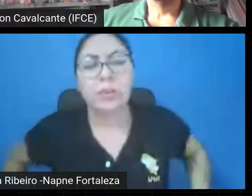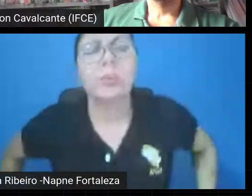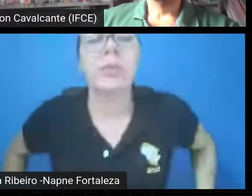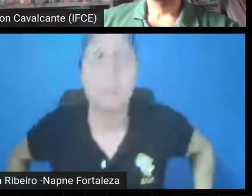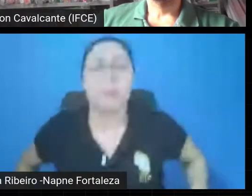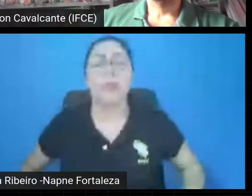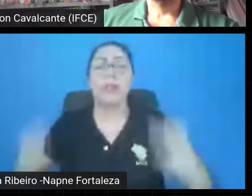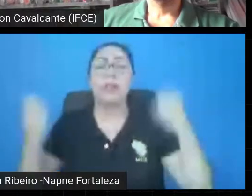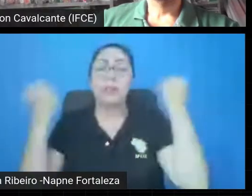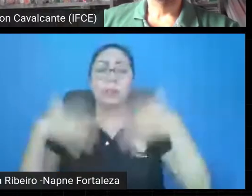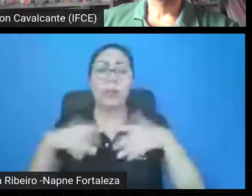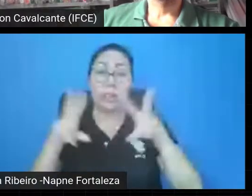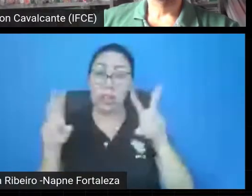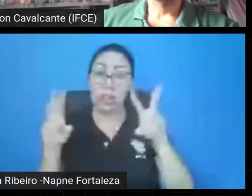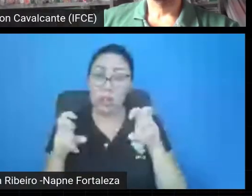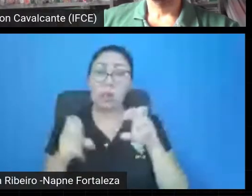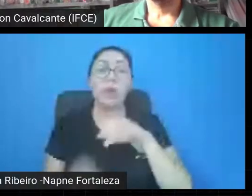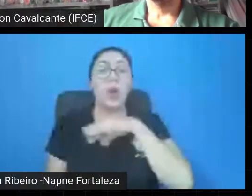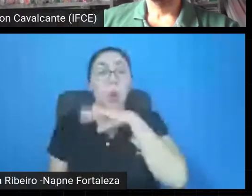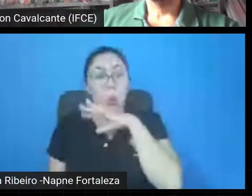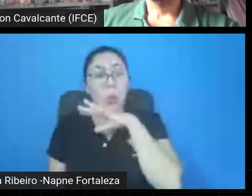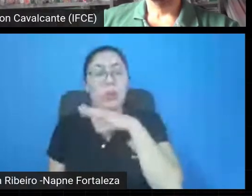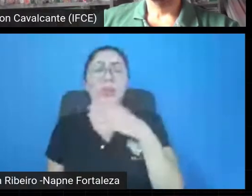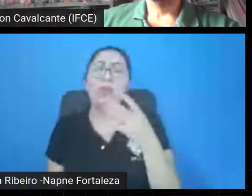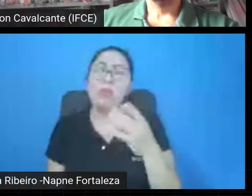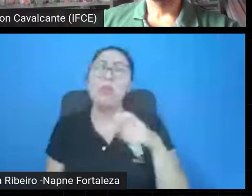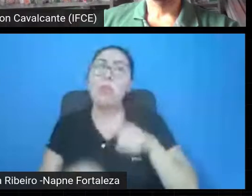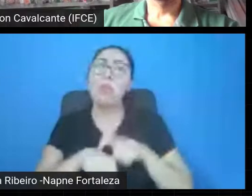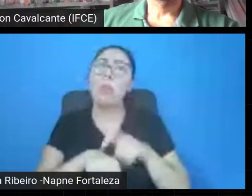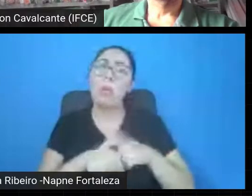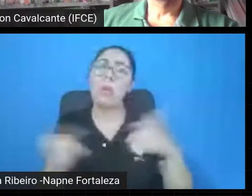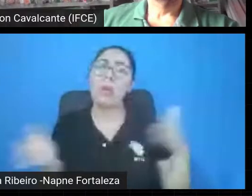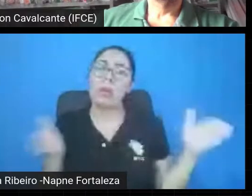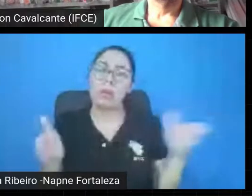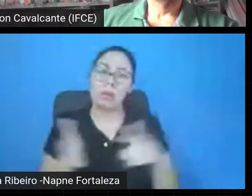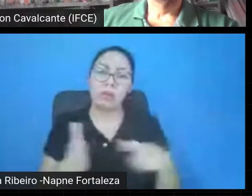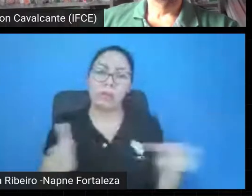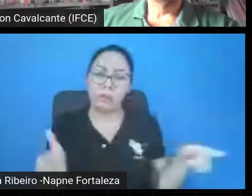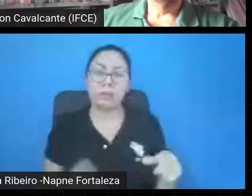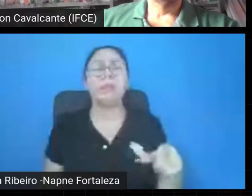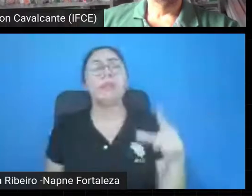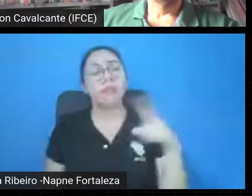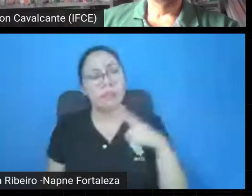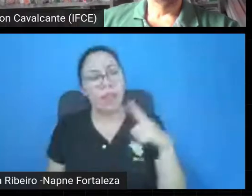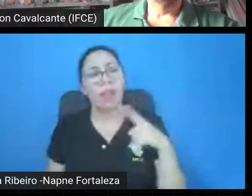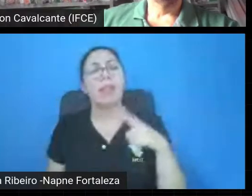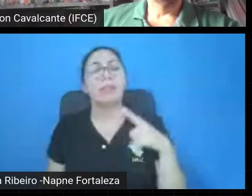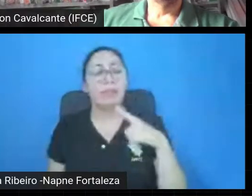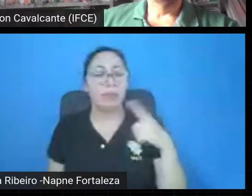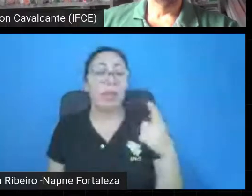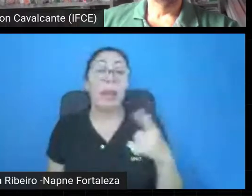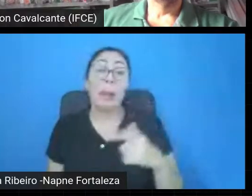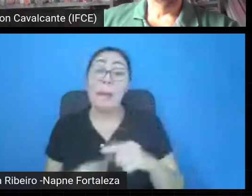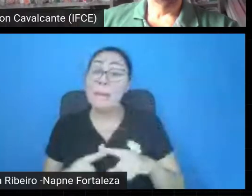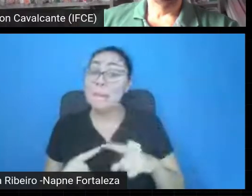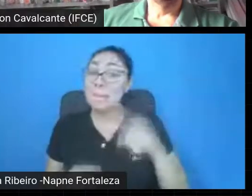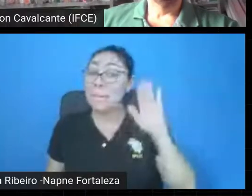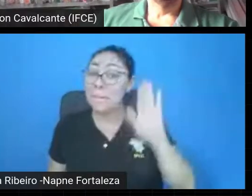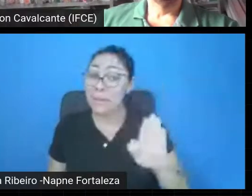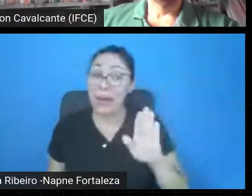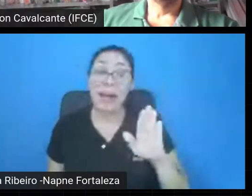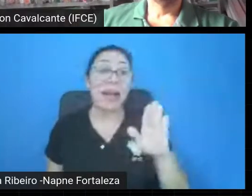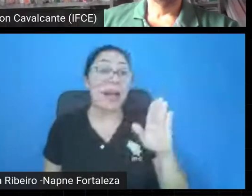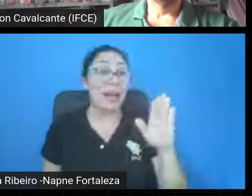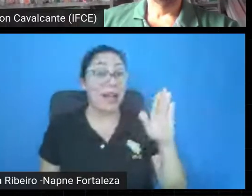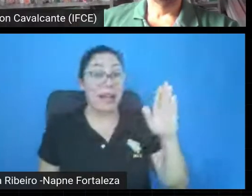falando exatamente sobre isso, sobre pós-graduação no Brasil, tem uma série de problemas, mas a carreira de astrofísico não